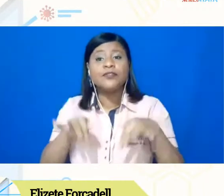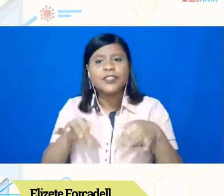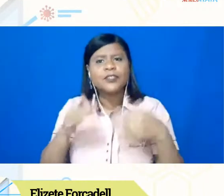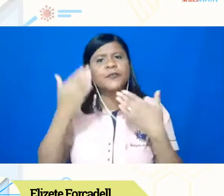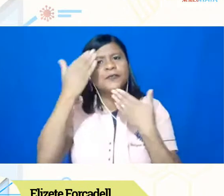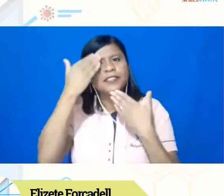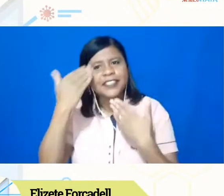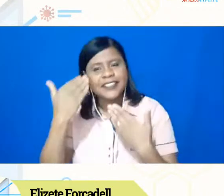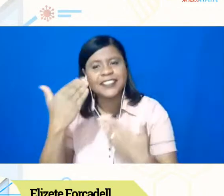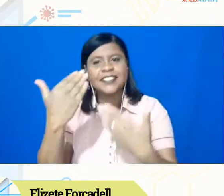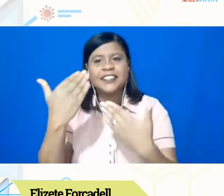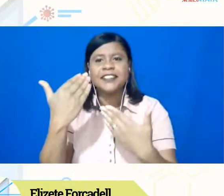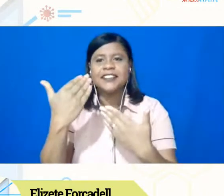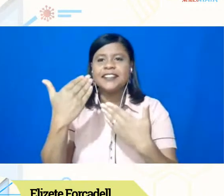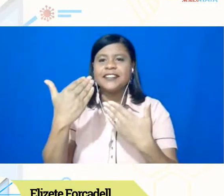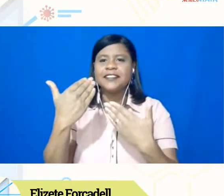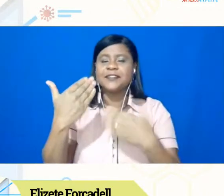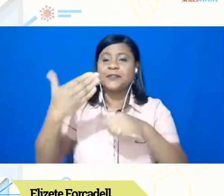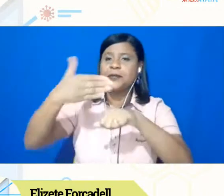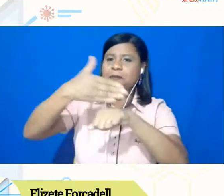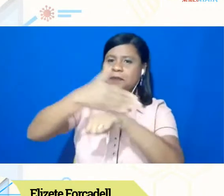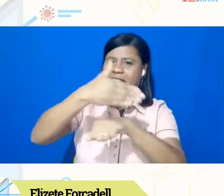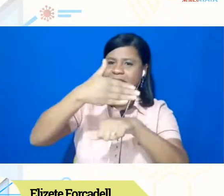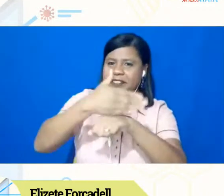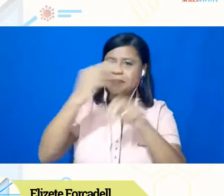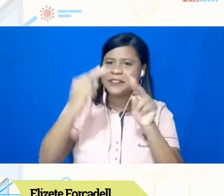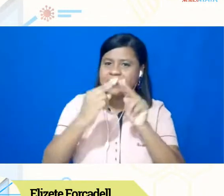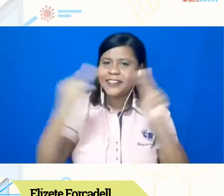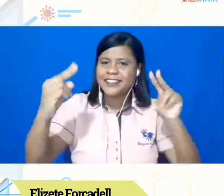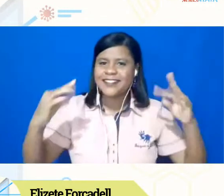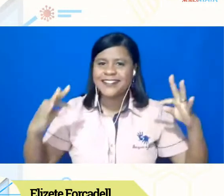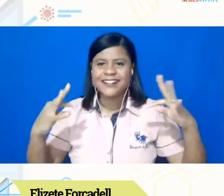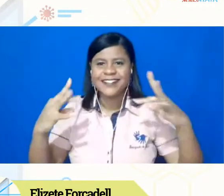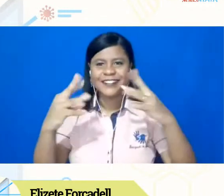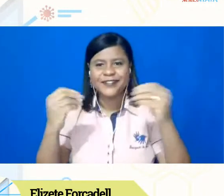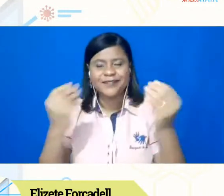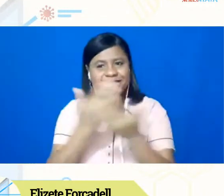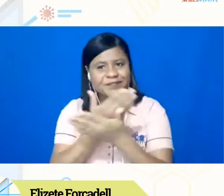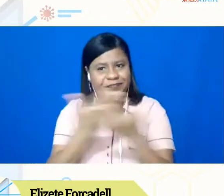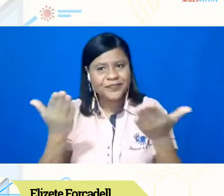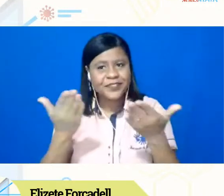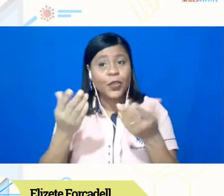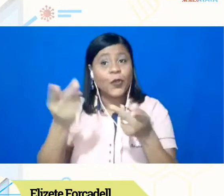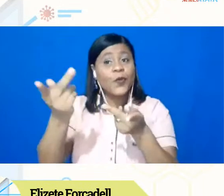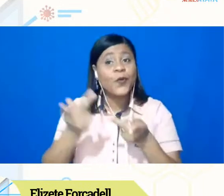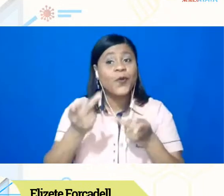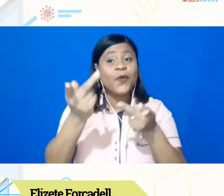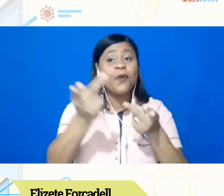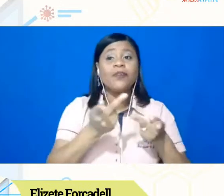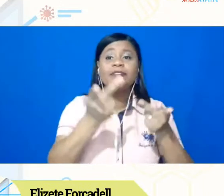então, a presença, né, ainda que virtual, de todas e todos, convidando, deixando o nosso convite, então, para que,